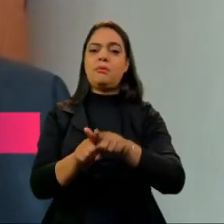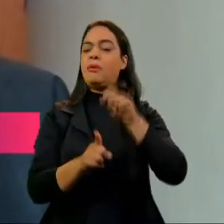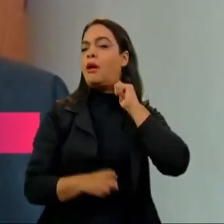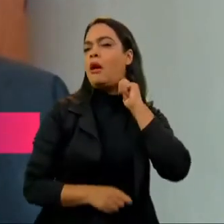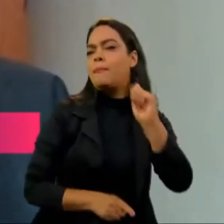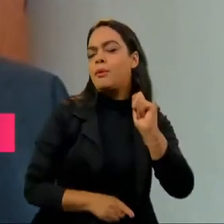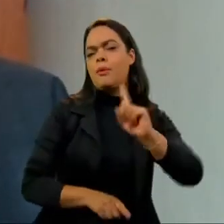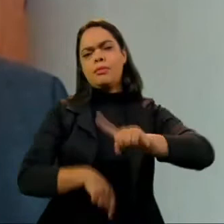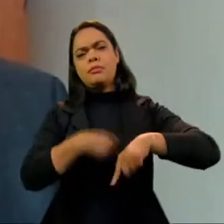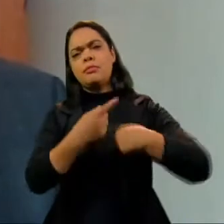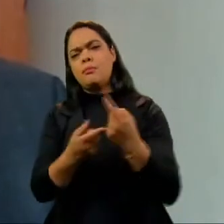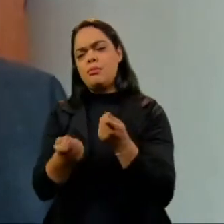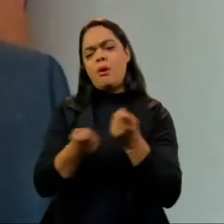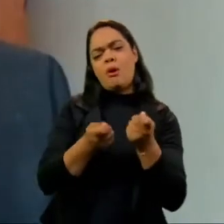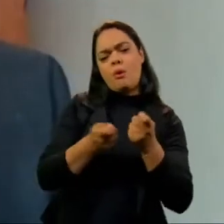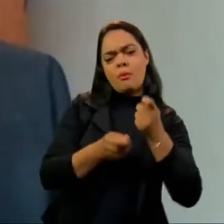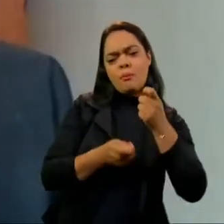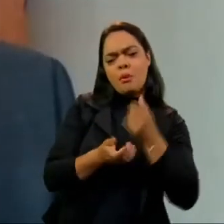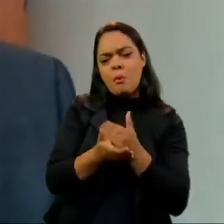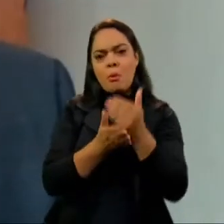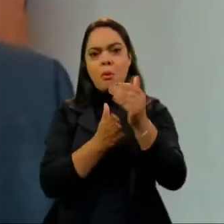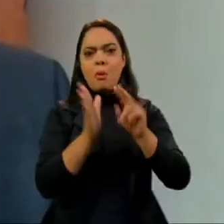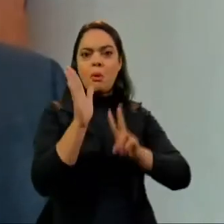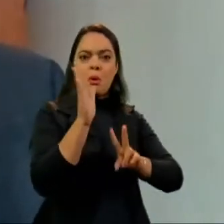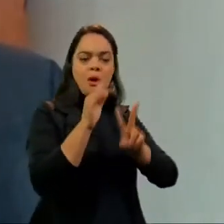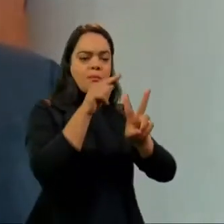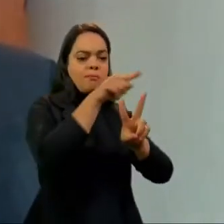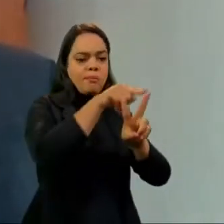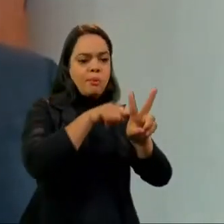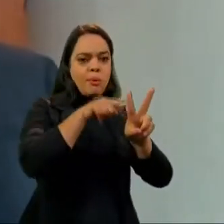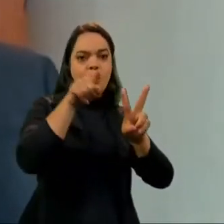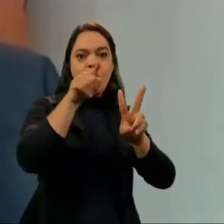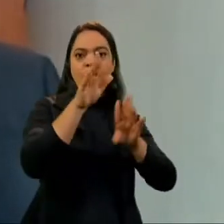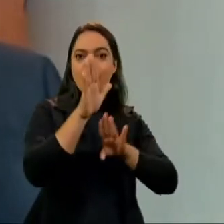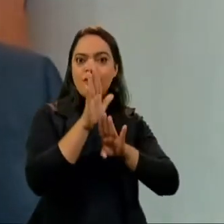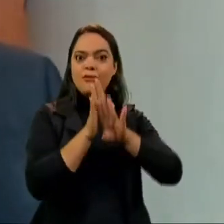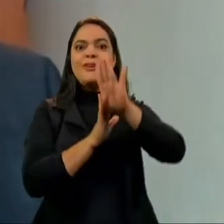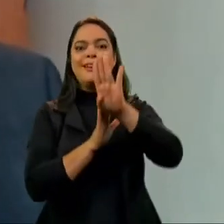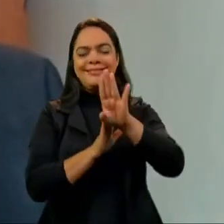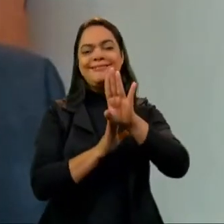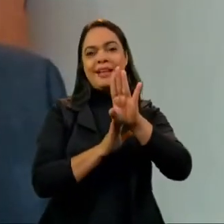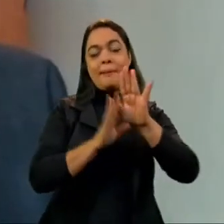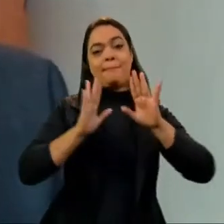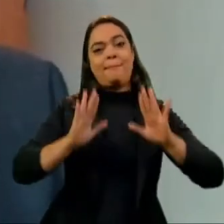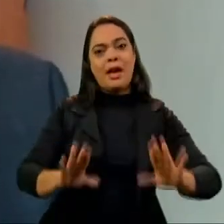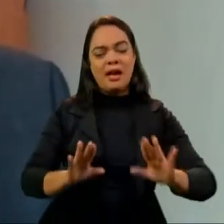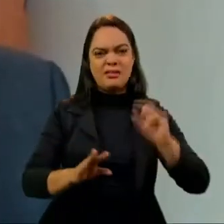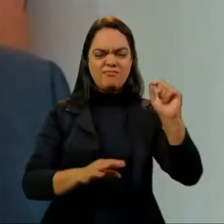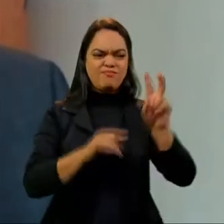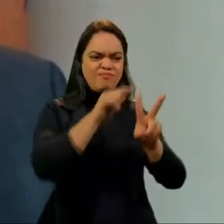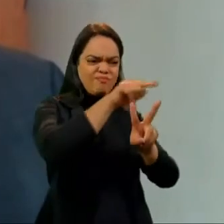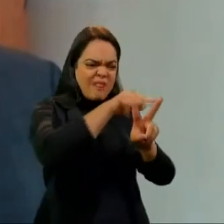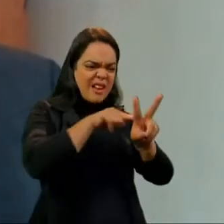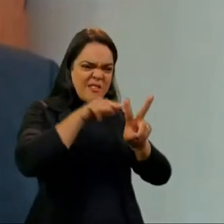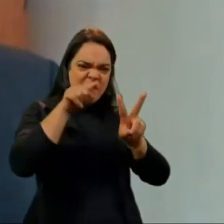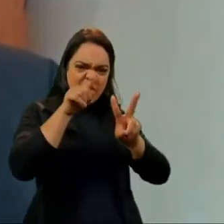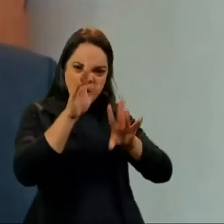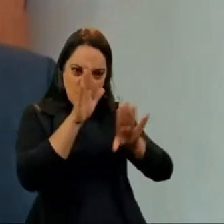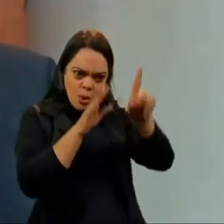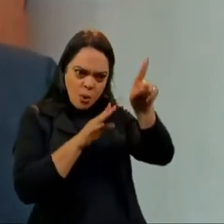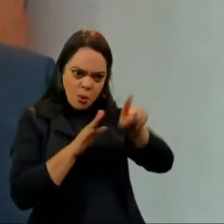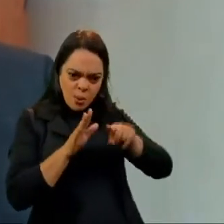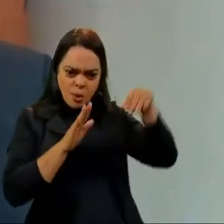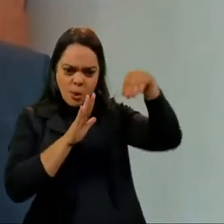teve uma recuperação em V. A grande preocupação é que essa recuperação em V tem